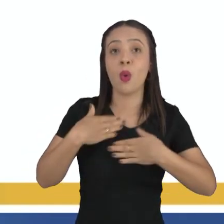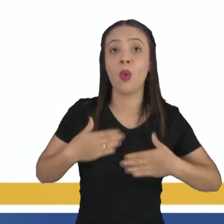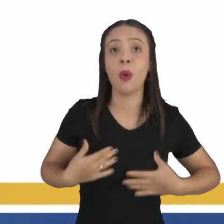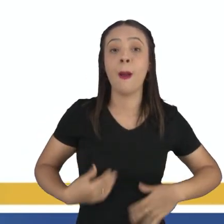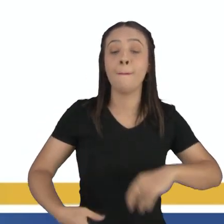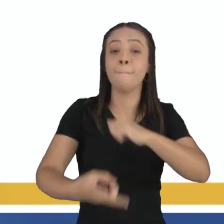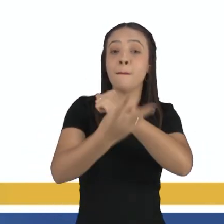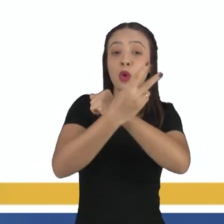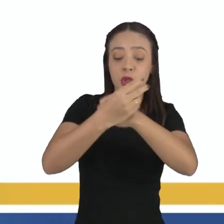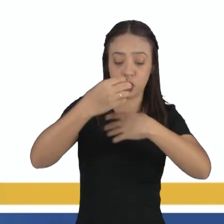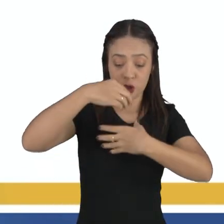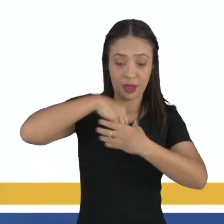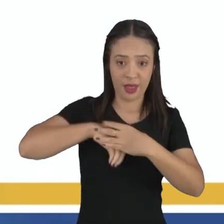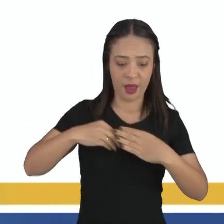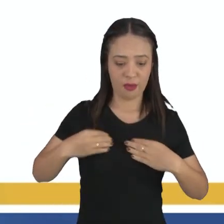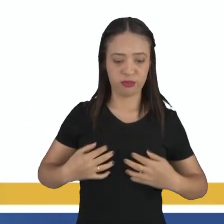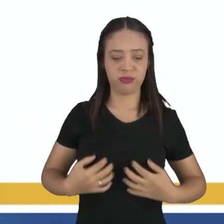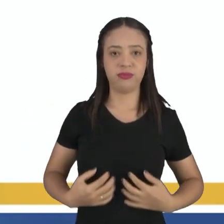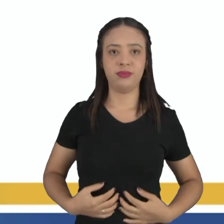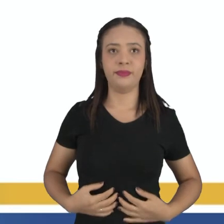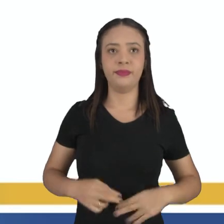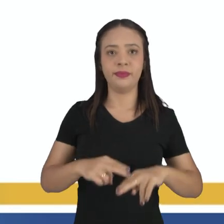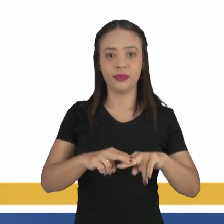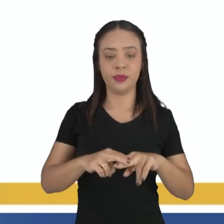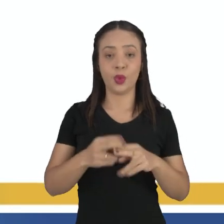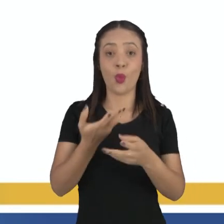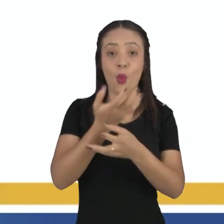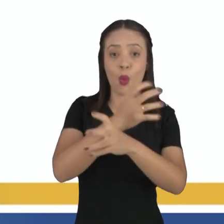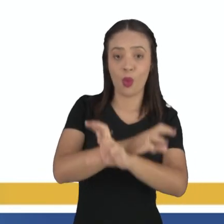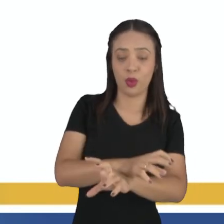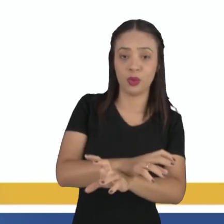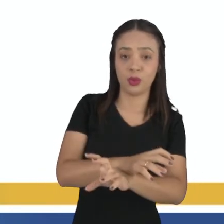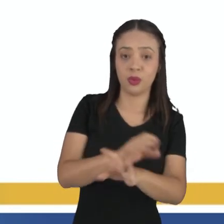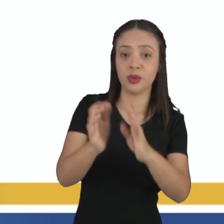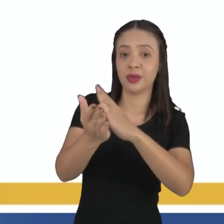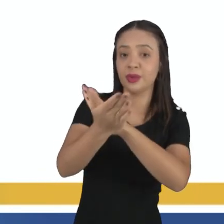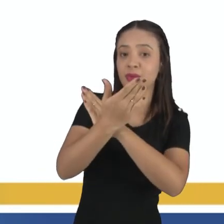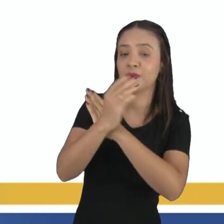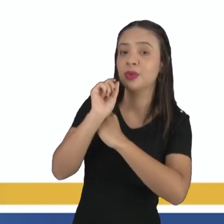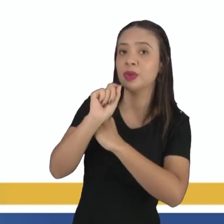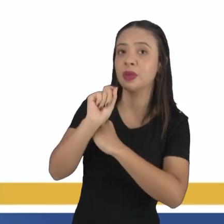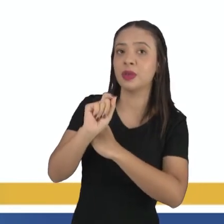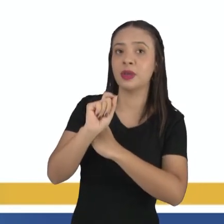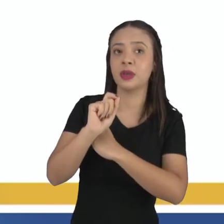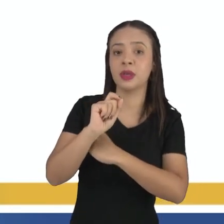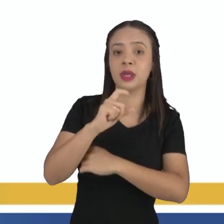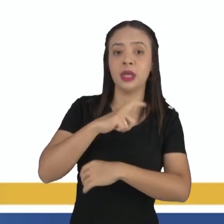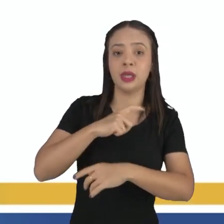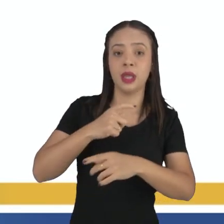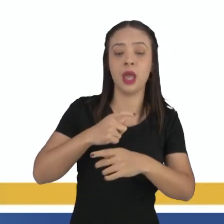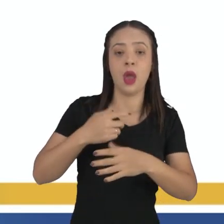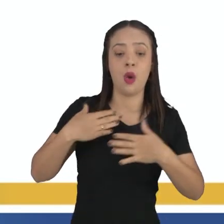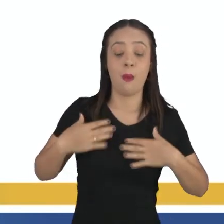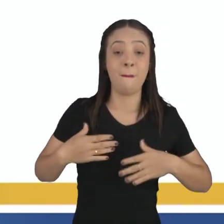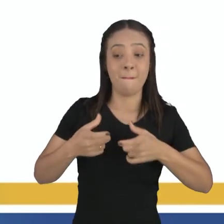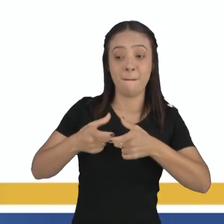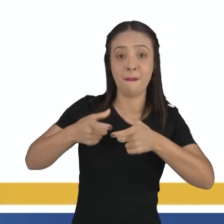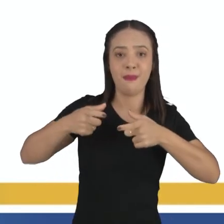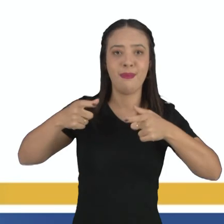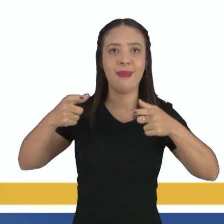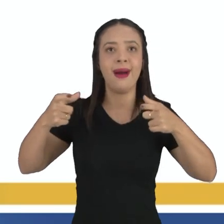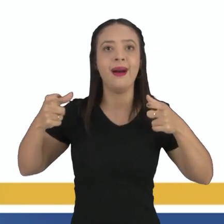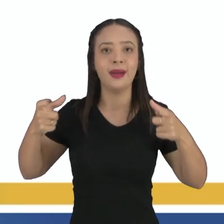internos, tá, gente? Então, o nosso sistema ósseo, ele permite que nós possamos atingir tamanhos maiores, tá?